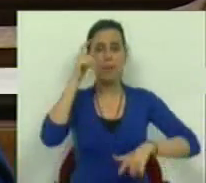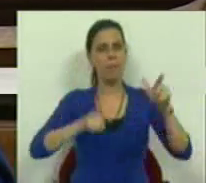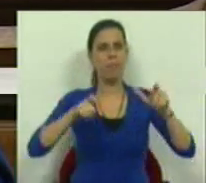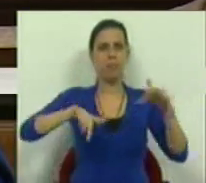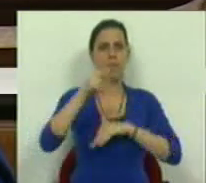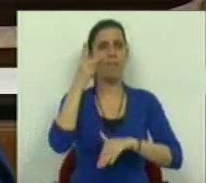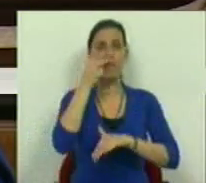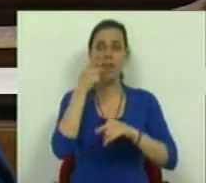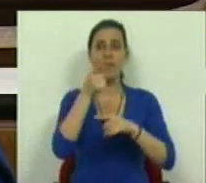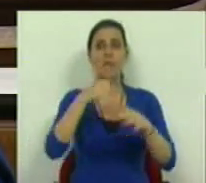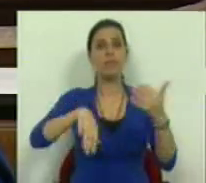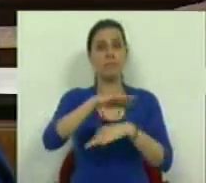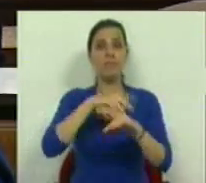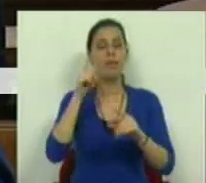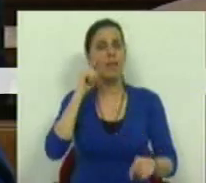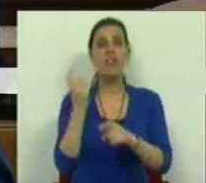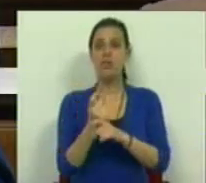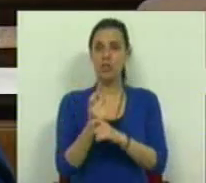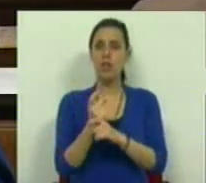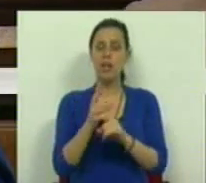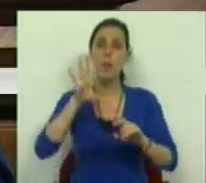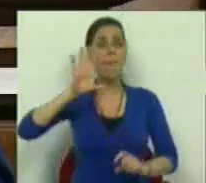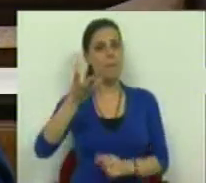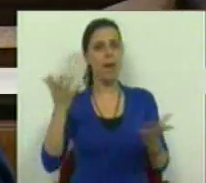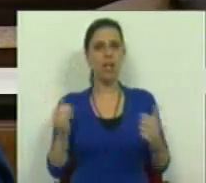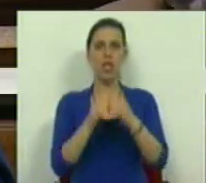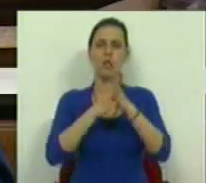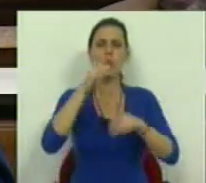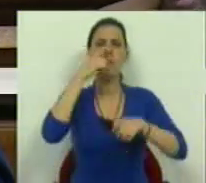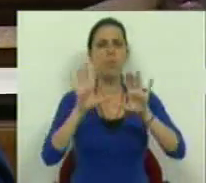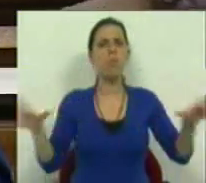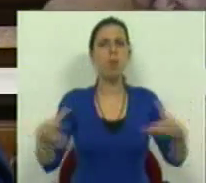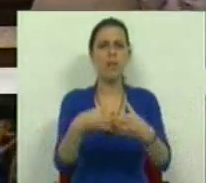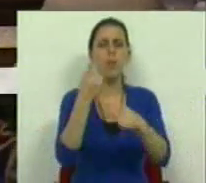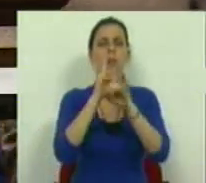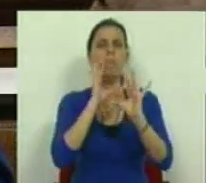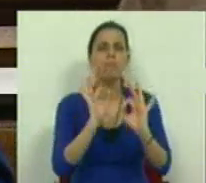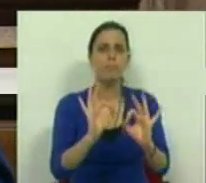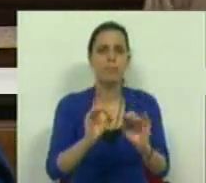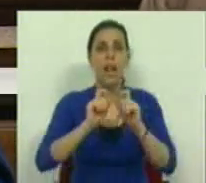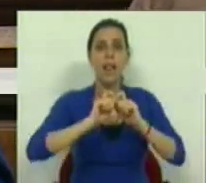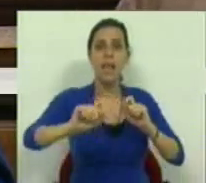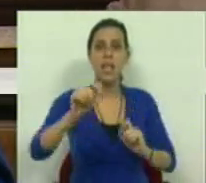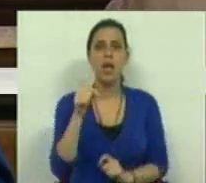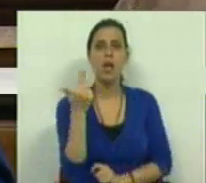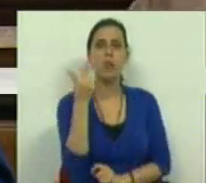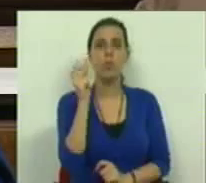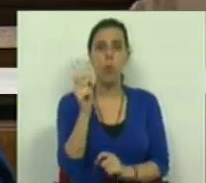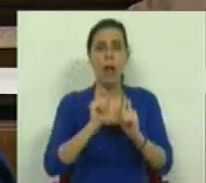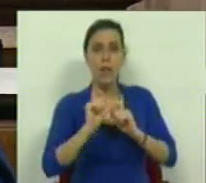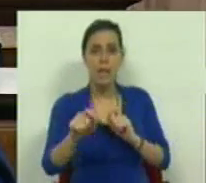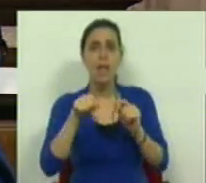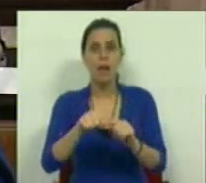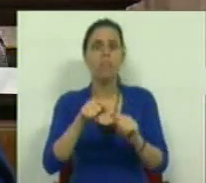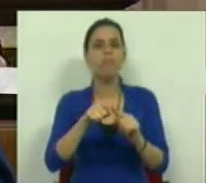as populações que serve e é uma exigência do país, de toda a população. Porque preservar a linha do Tua é